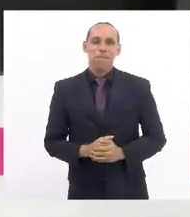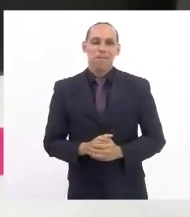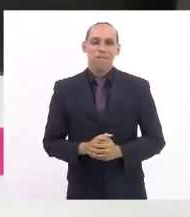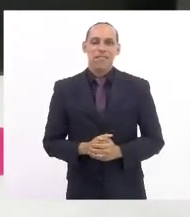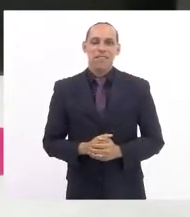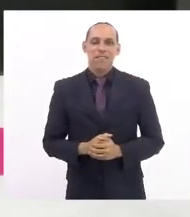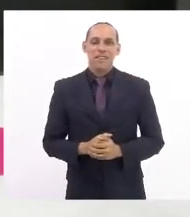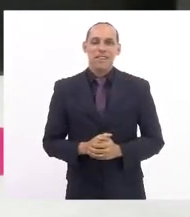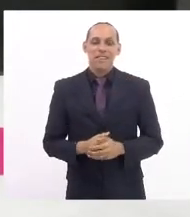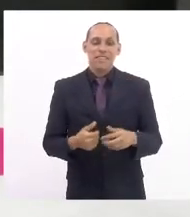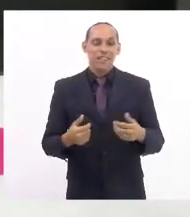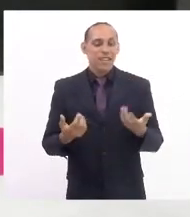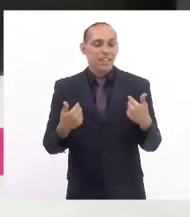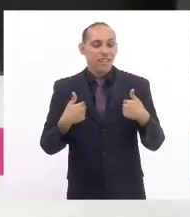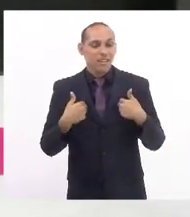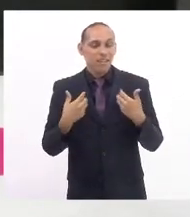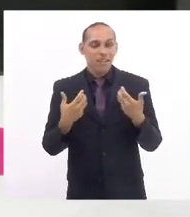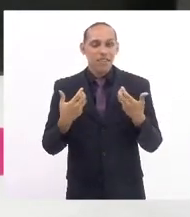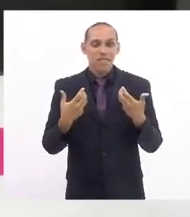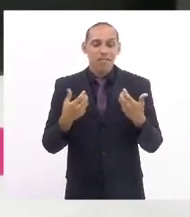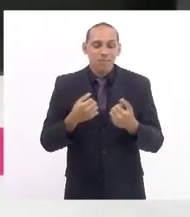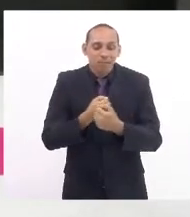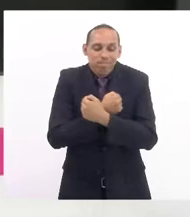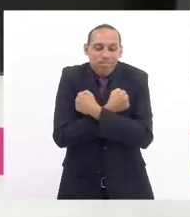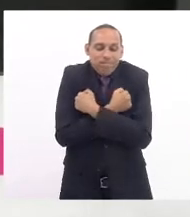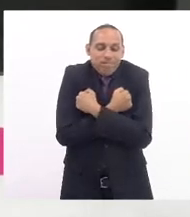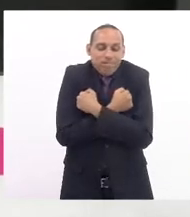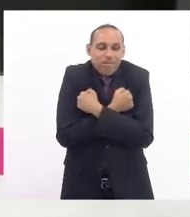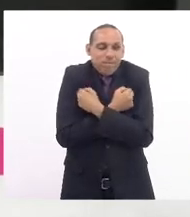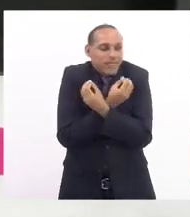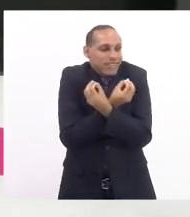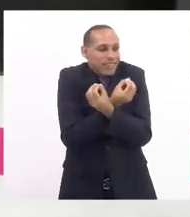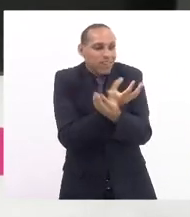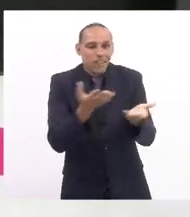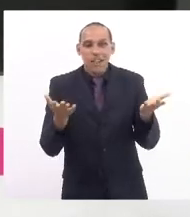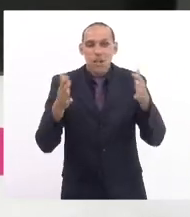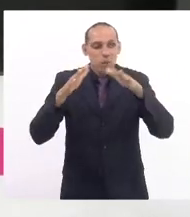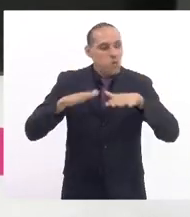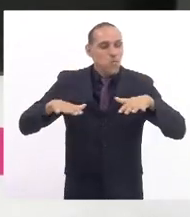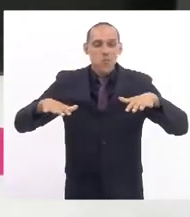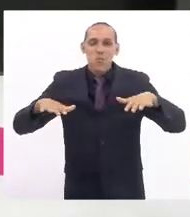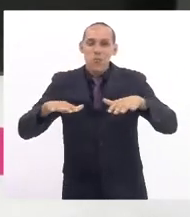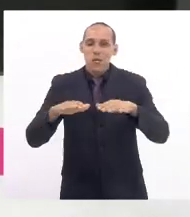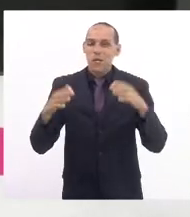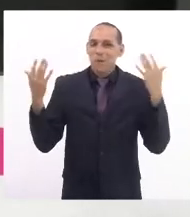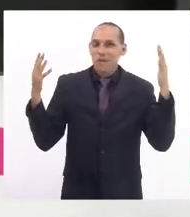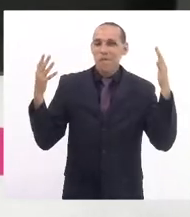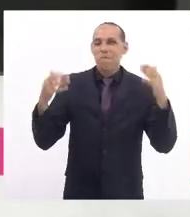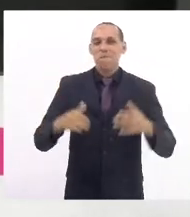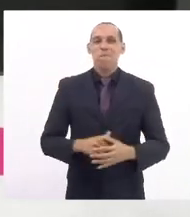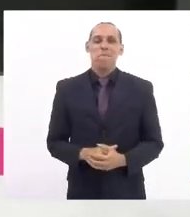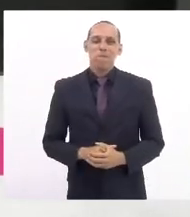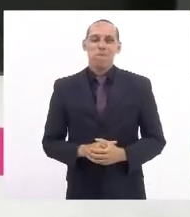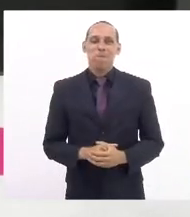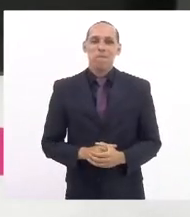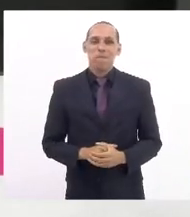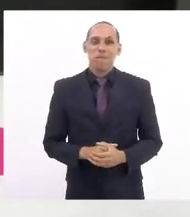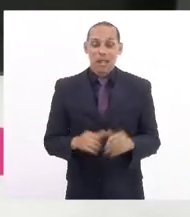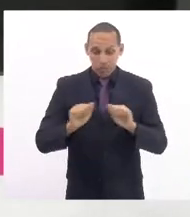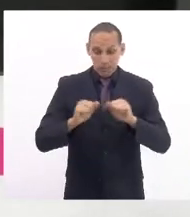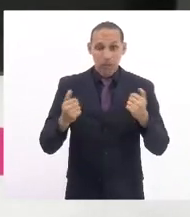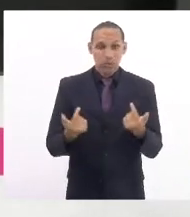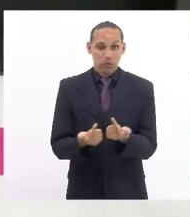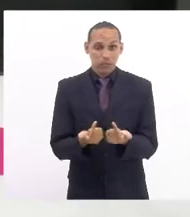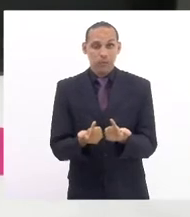aqui deixar um grande abraço a todos, dizer que a Assembleia, a